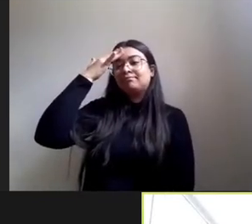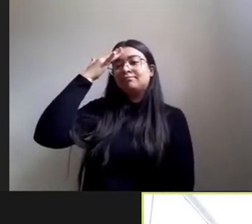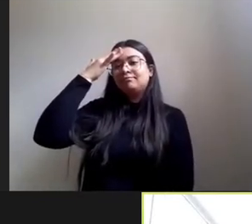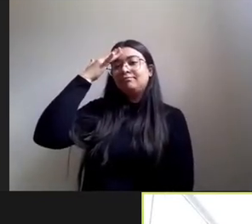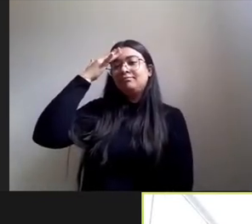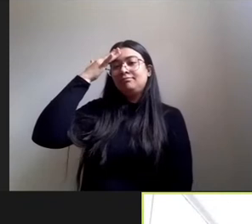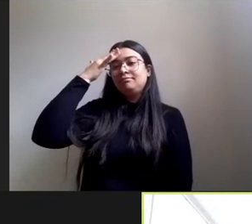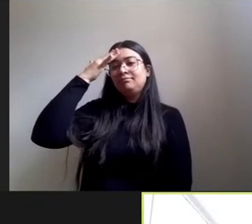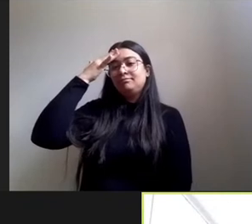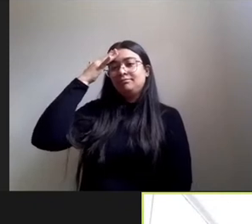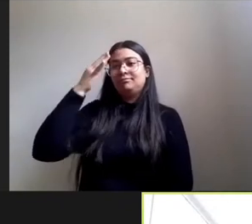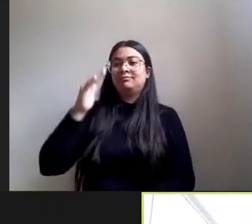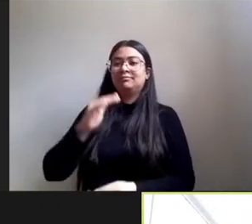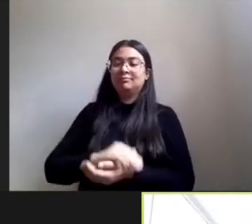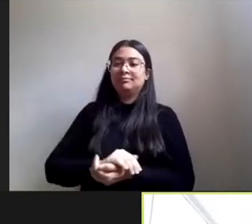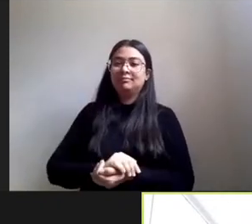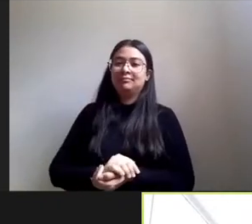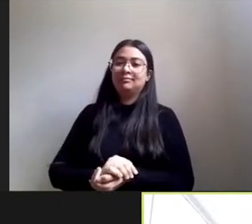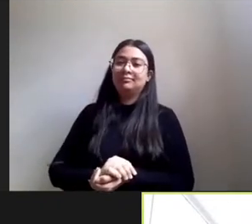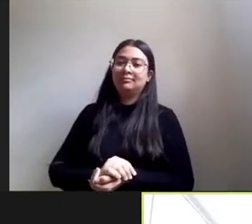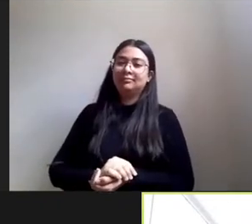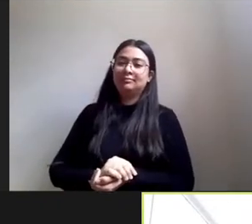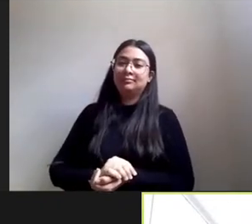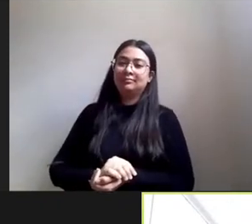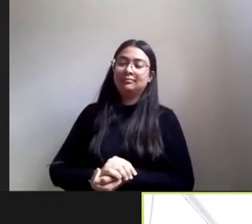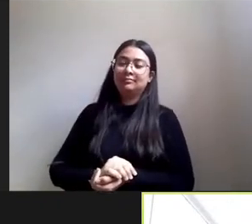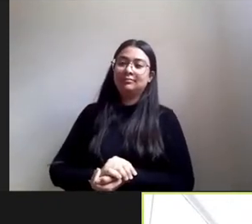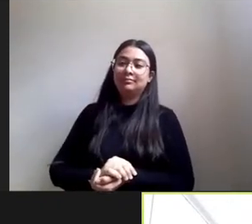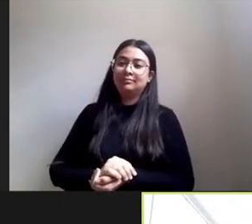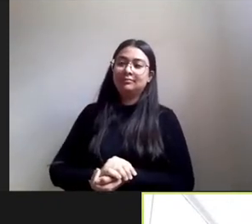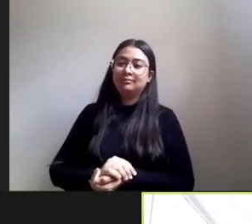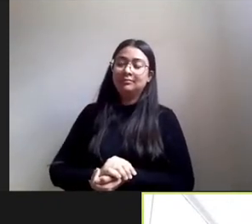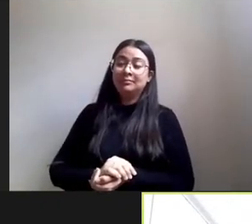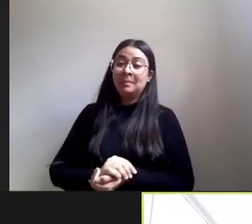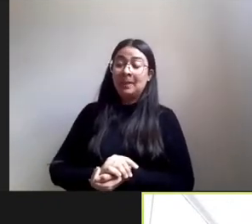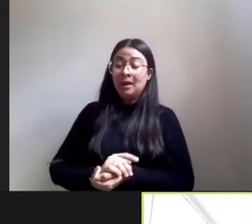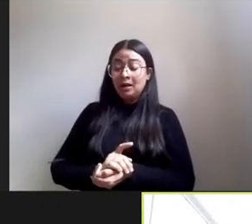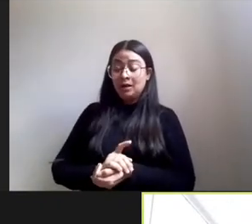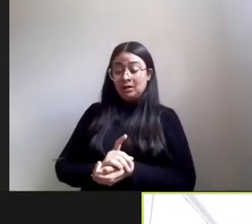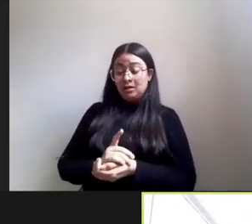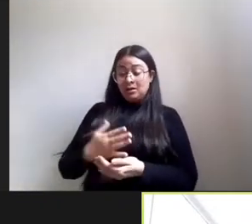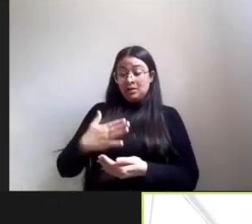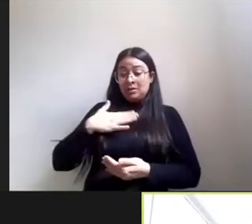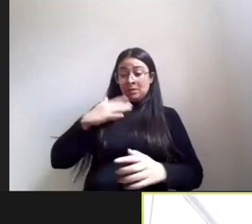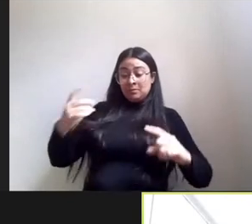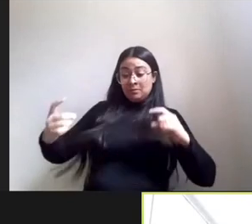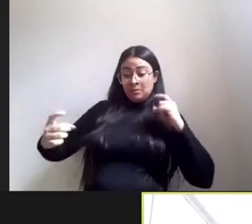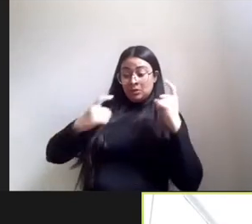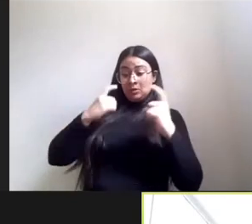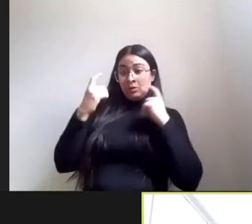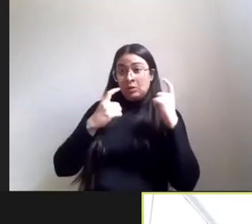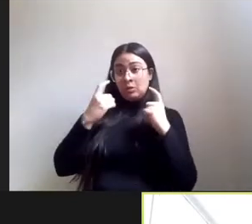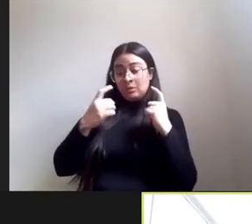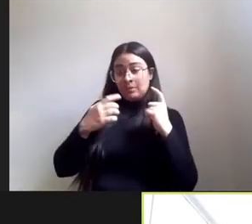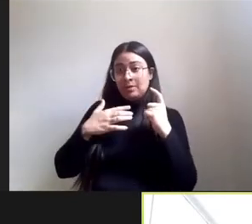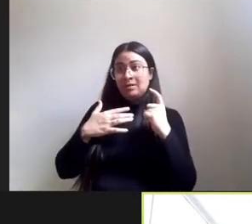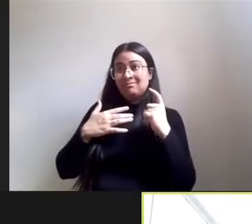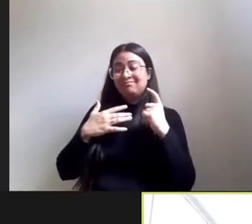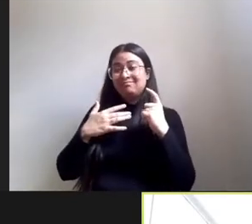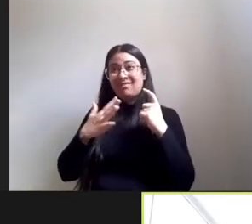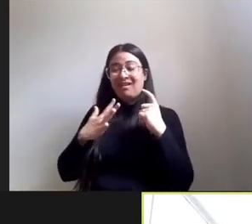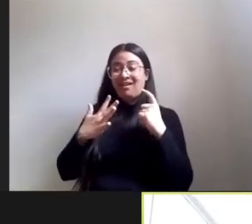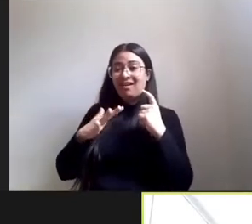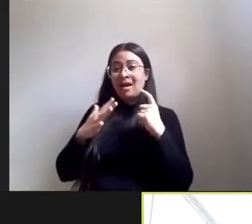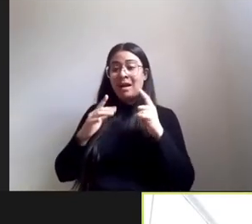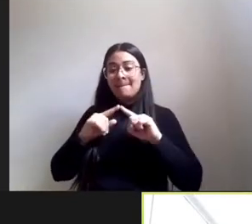não que isso necessariamente me preocupe mas essa dificuldade que